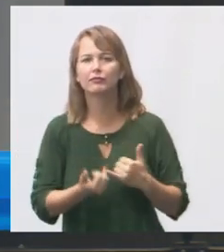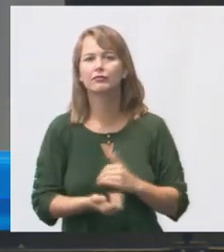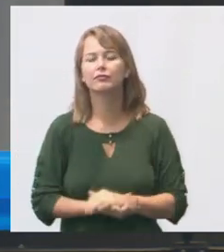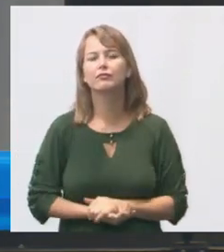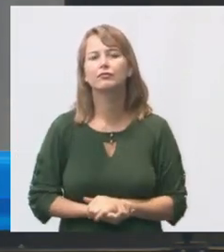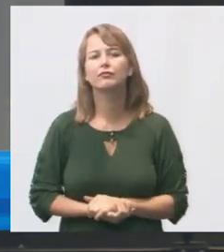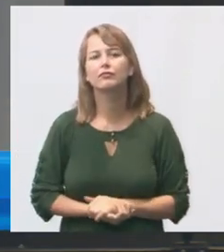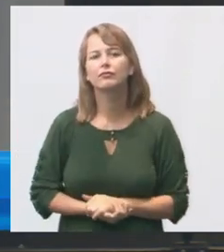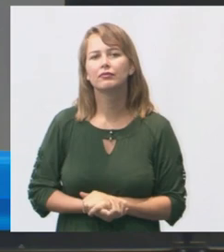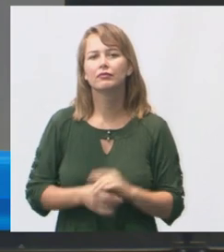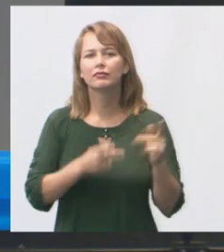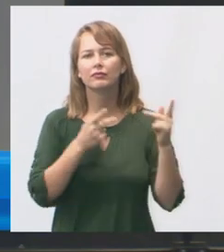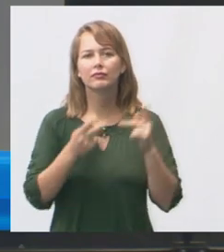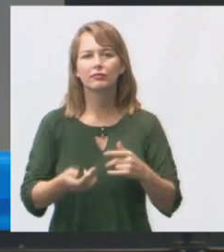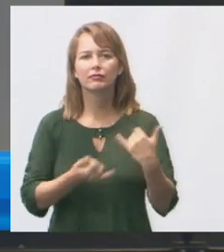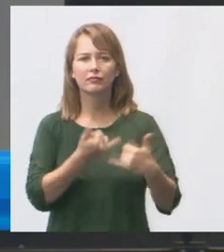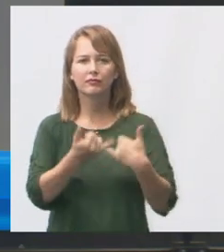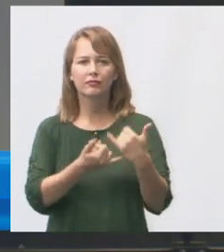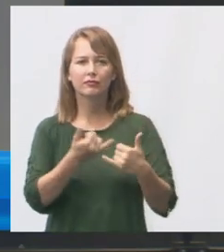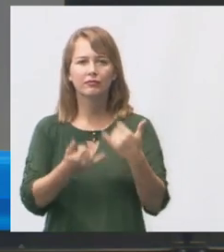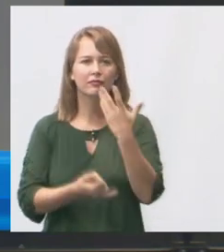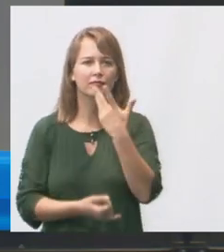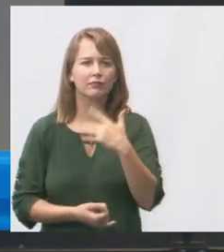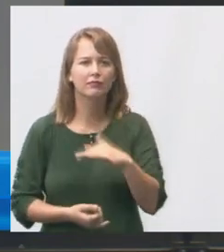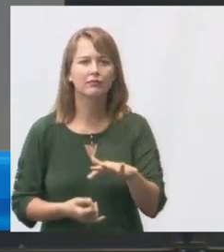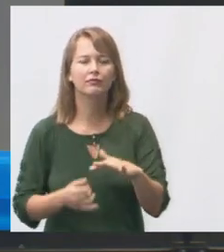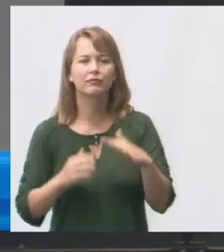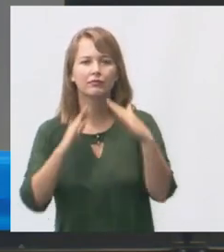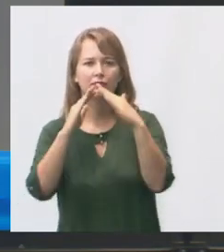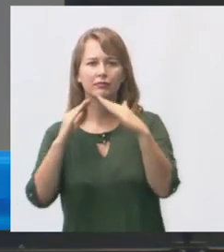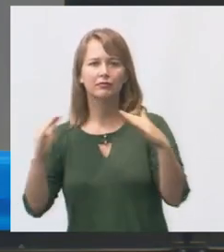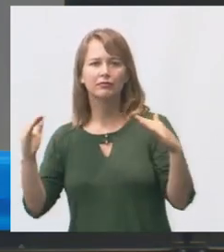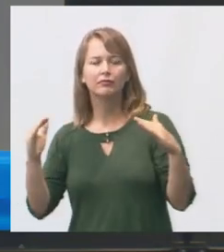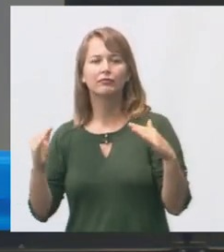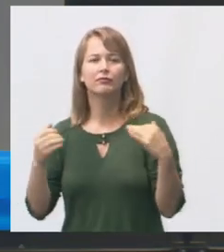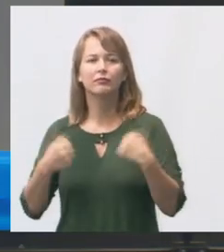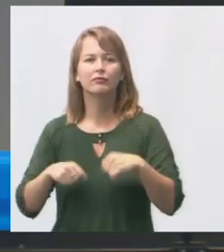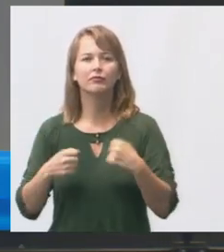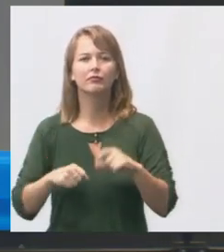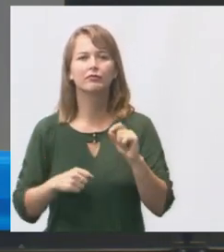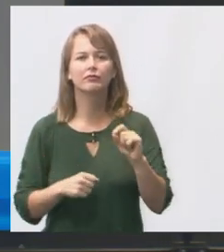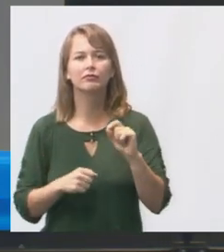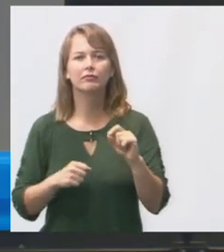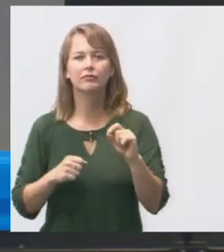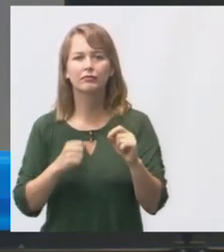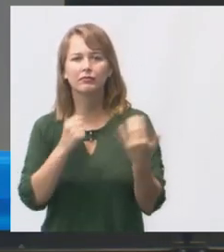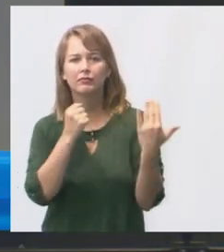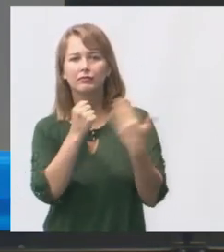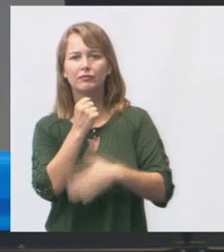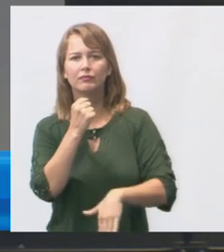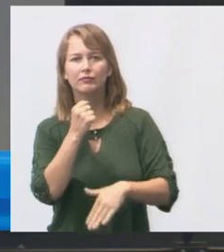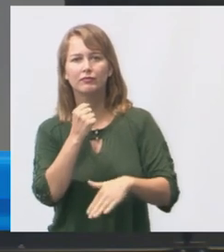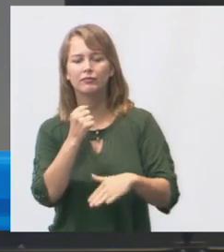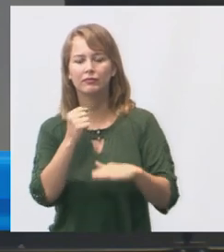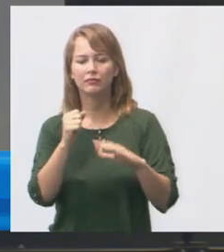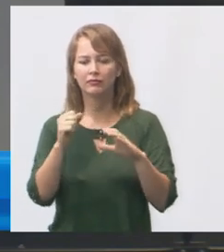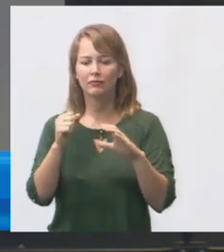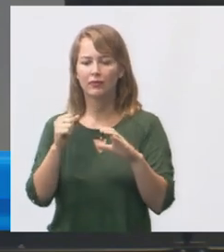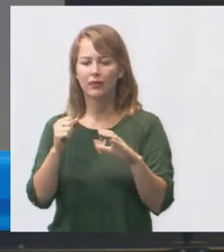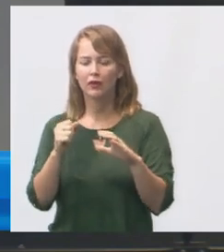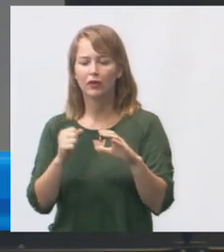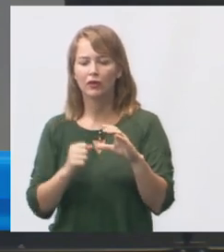a visita do parque infantil parque coberto aqui precisa de proteção dos disjuntores estão todos abertos